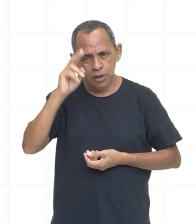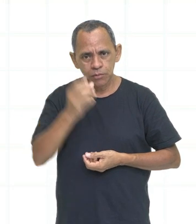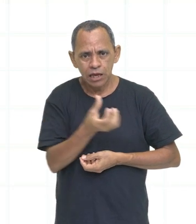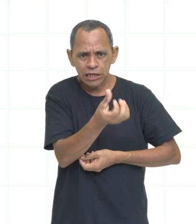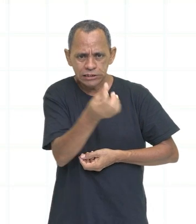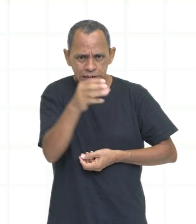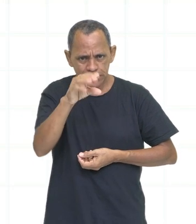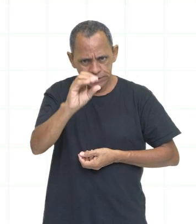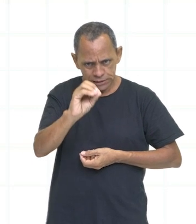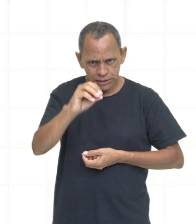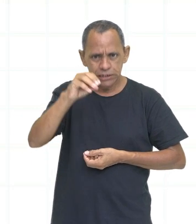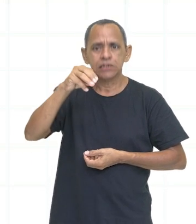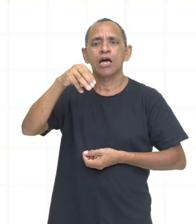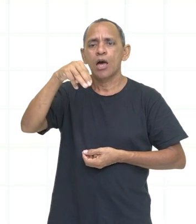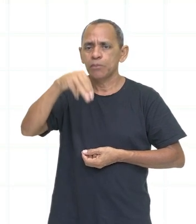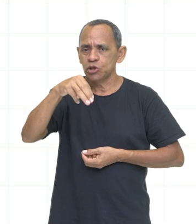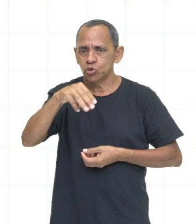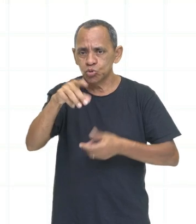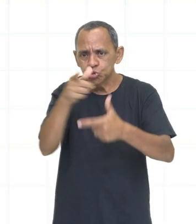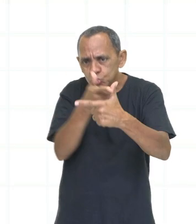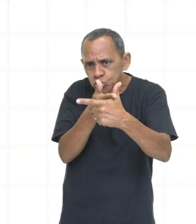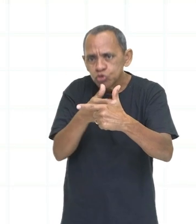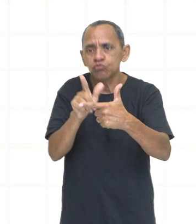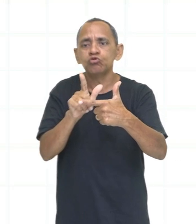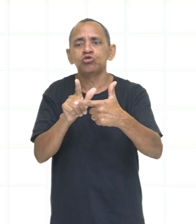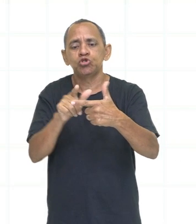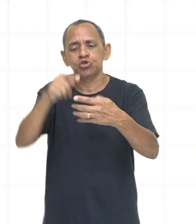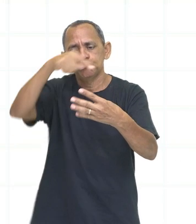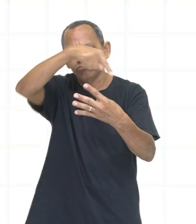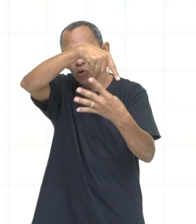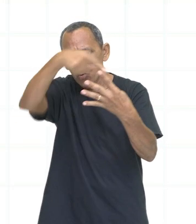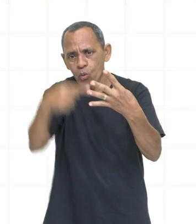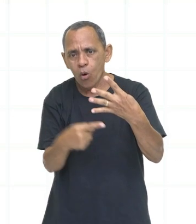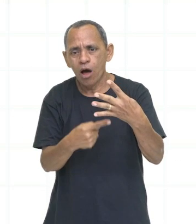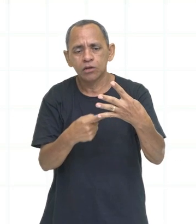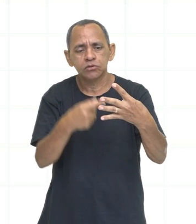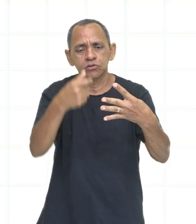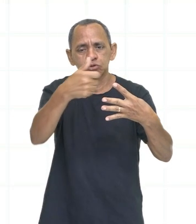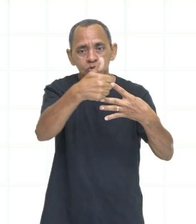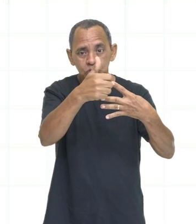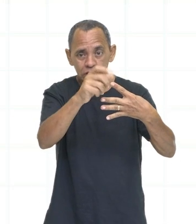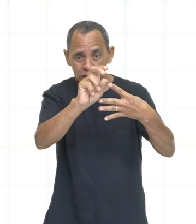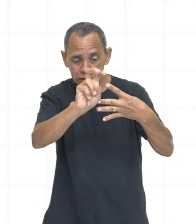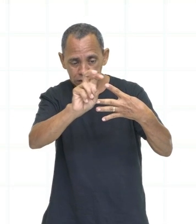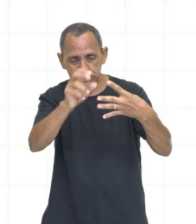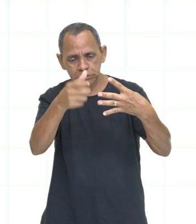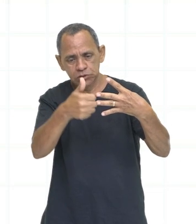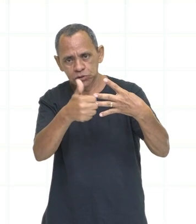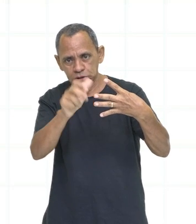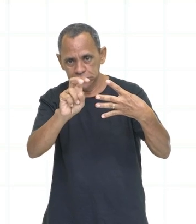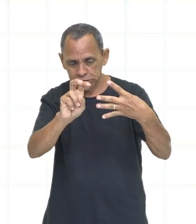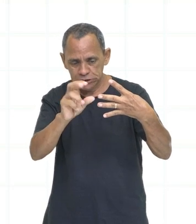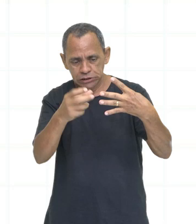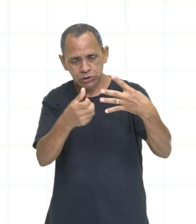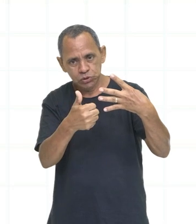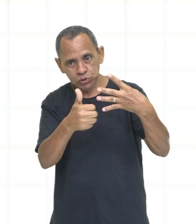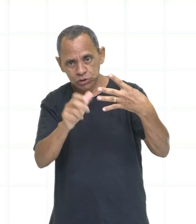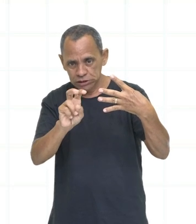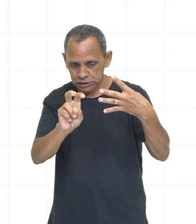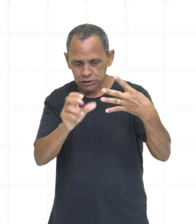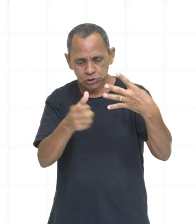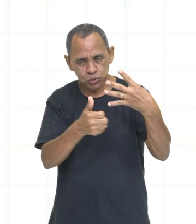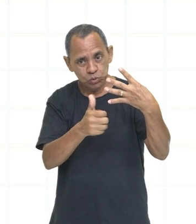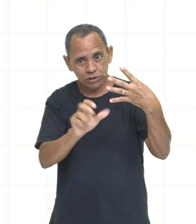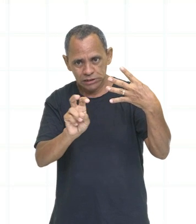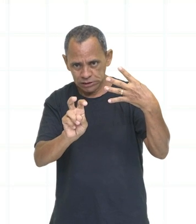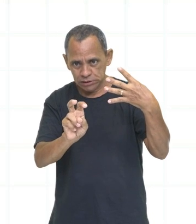um quarto para a próxima hora, que são as 18 horas, ou seis horas. Então, it's a quarter to six. Olha só, aqui, It's a